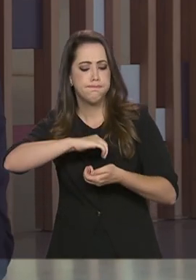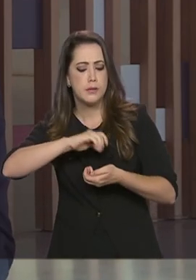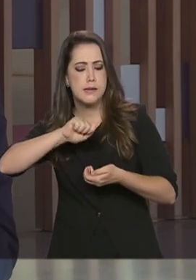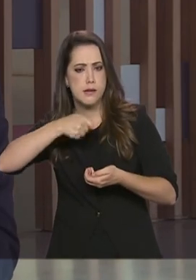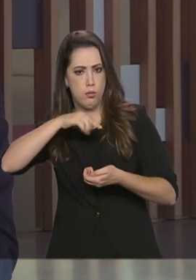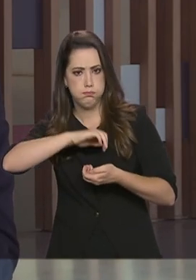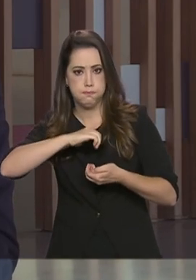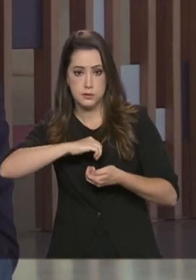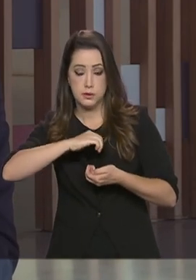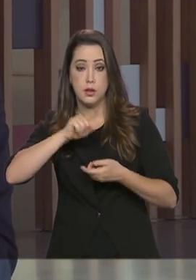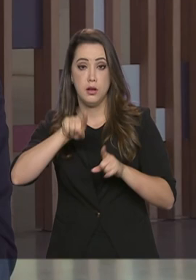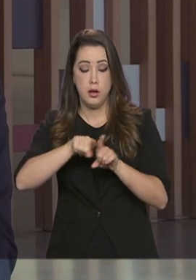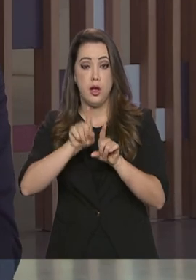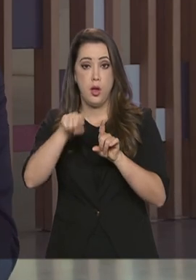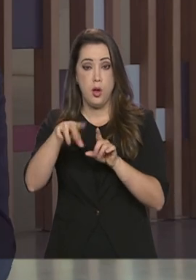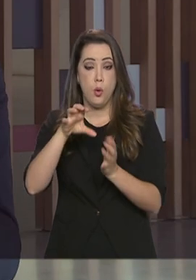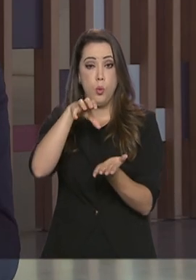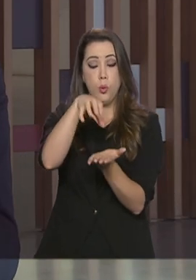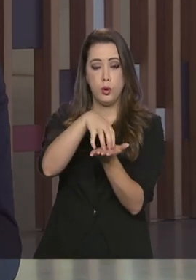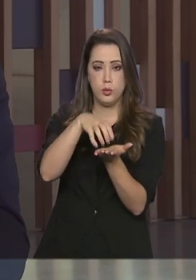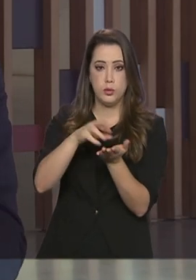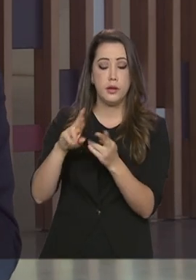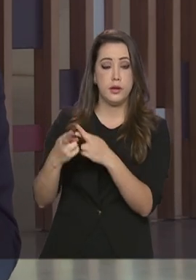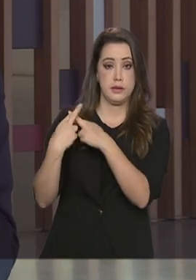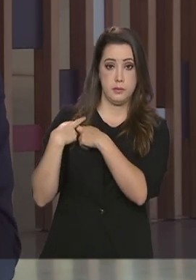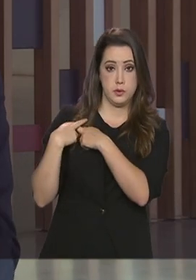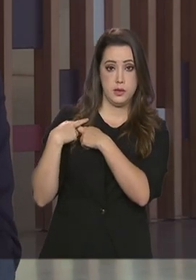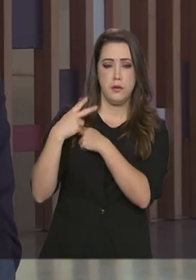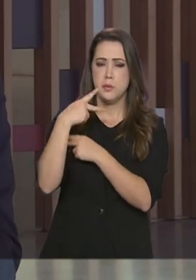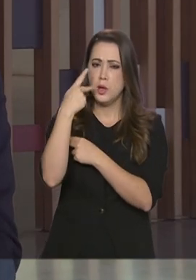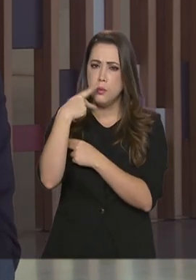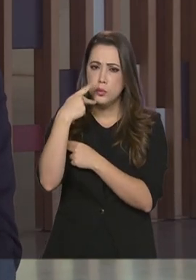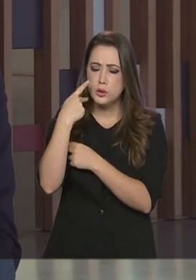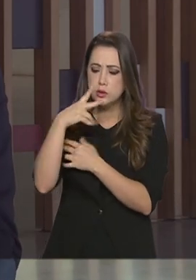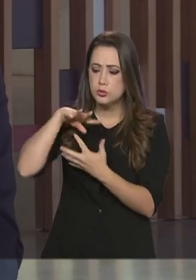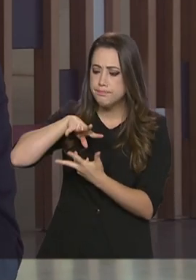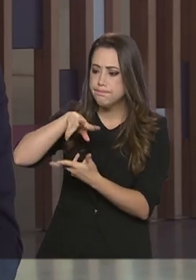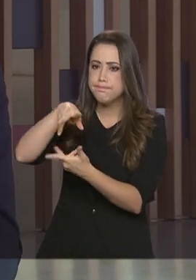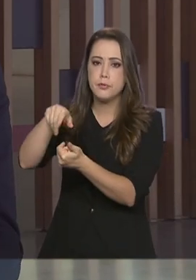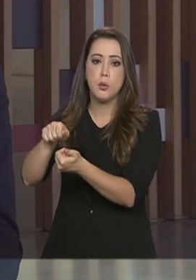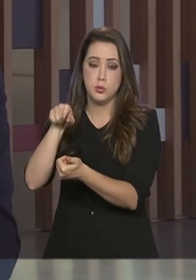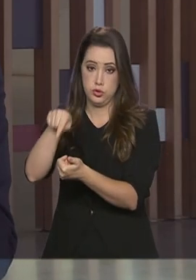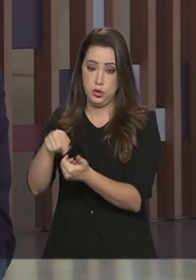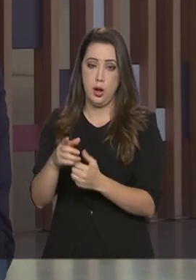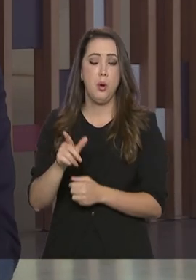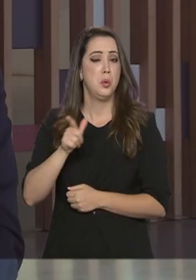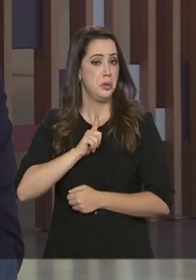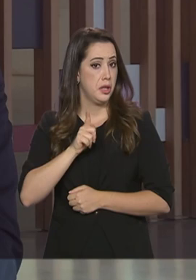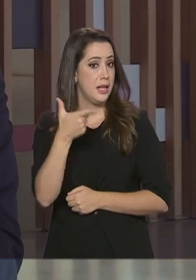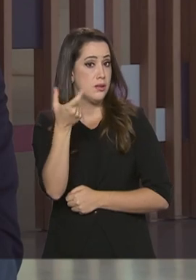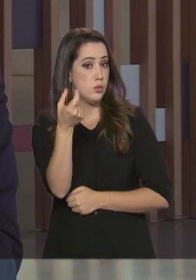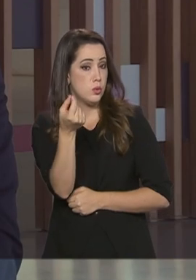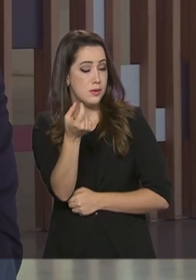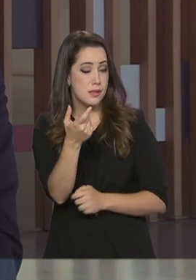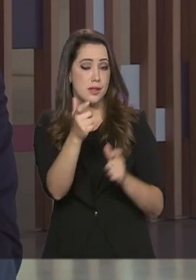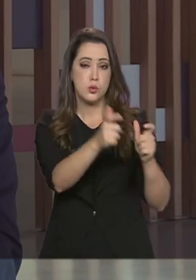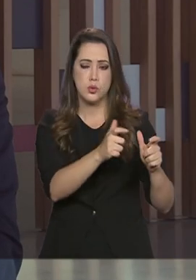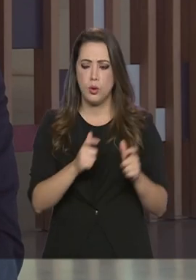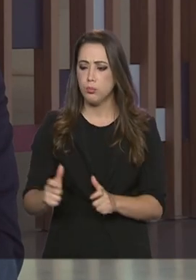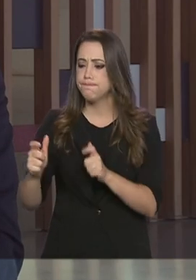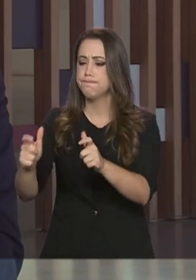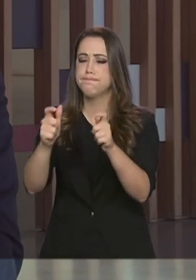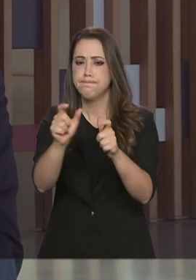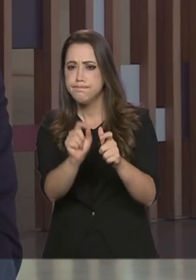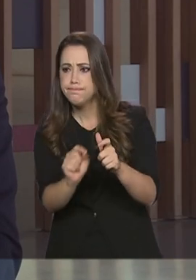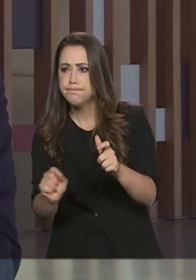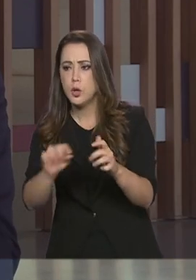prática a política externa brasileira. Com mais de 200 representações ao redor do mundo, o Ministério das Relações Exteriores